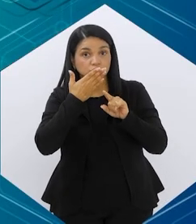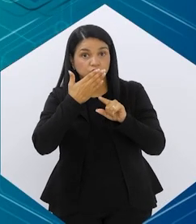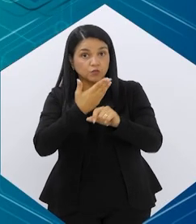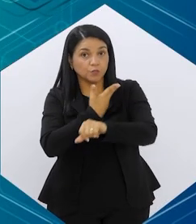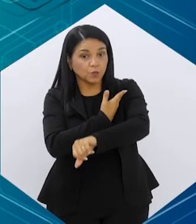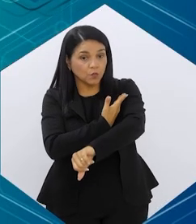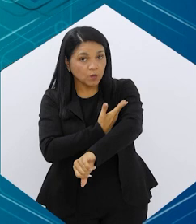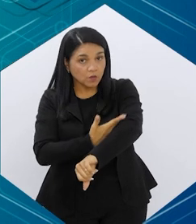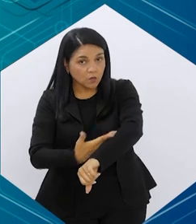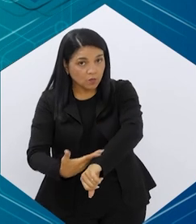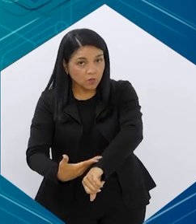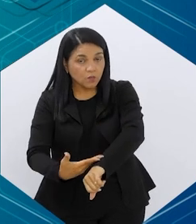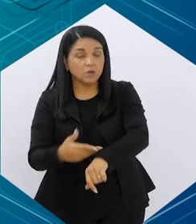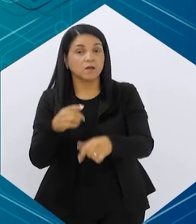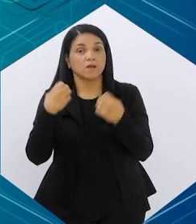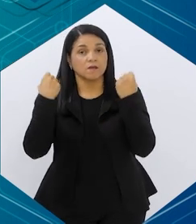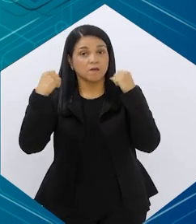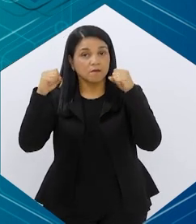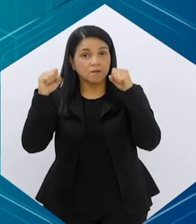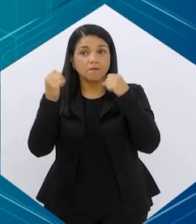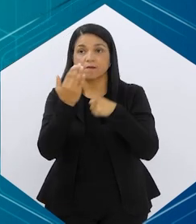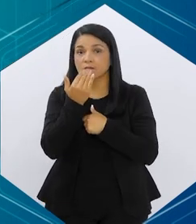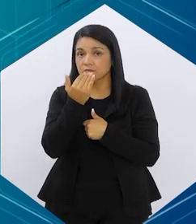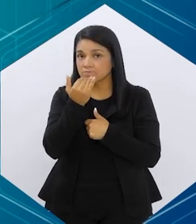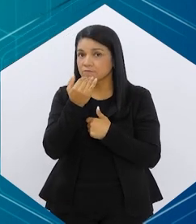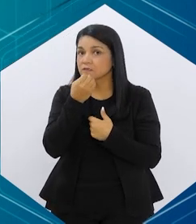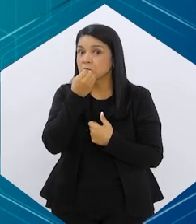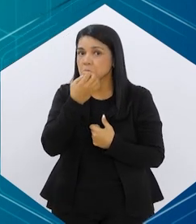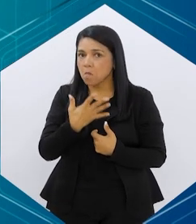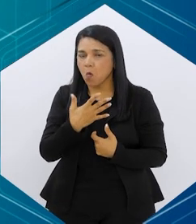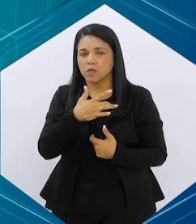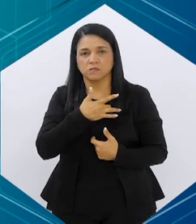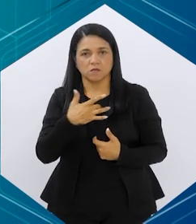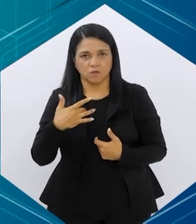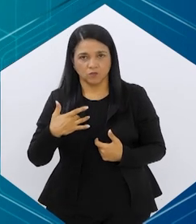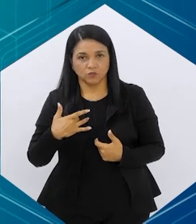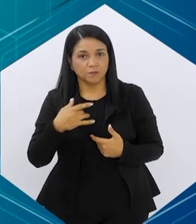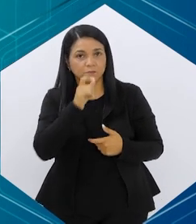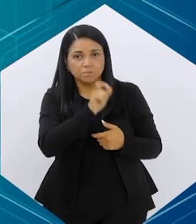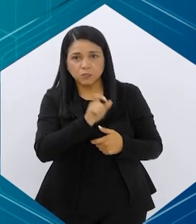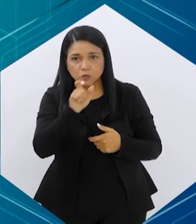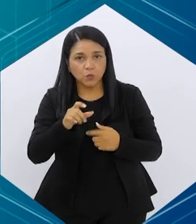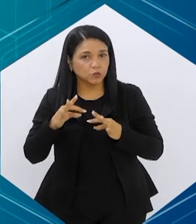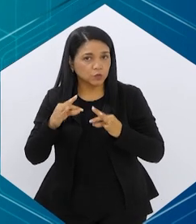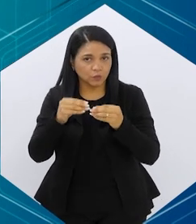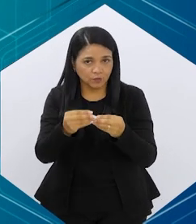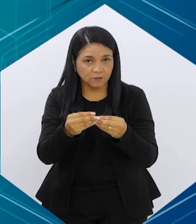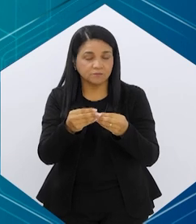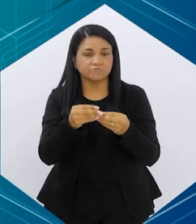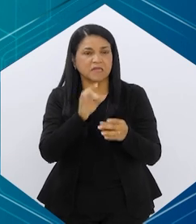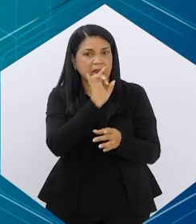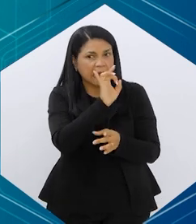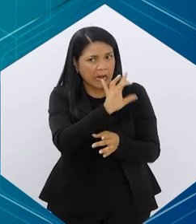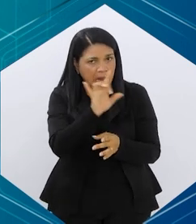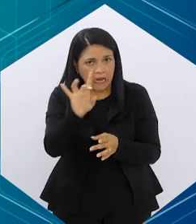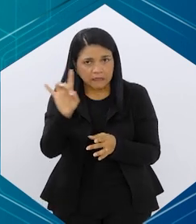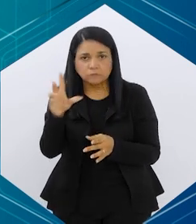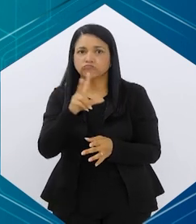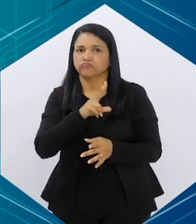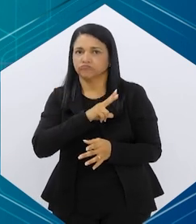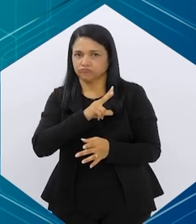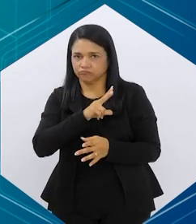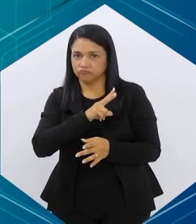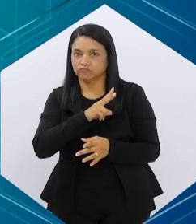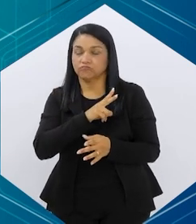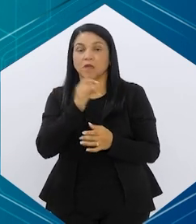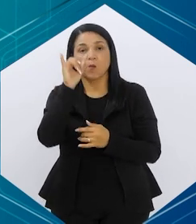de vida, né? Alimentação e atividade física, ela vai ser benéfica para todas as pessoas, né? Claro que cada um com a sua individualidade,